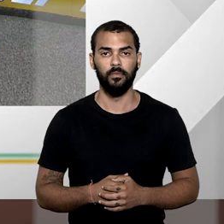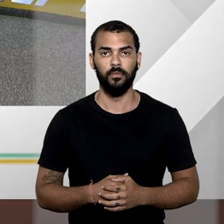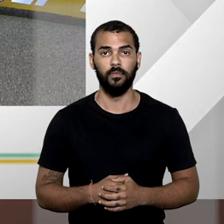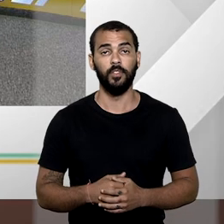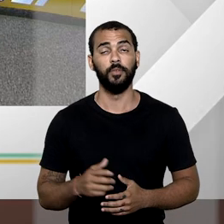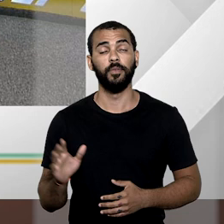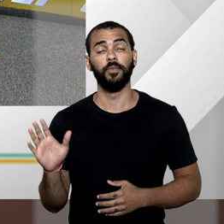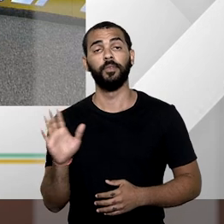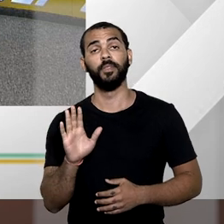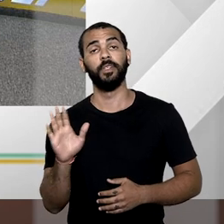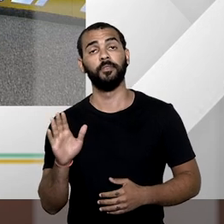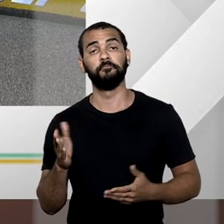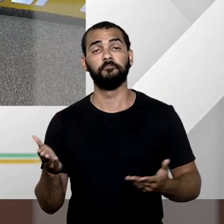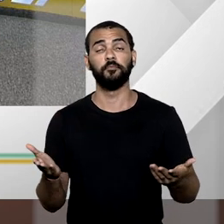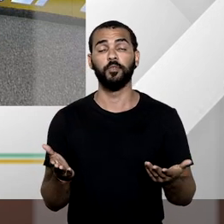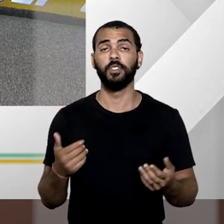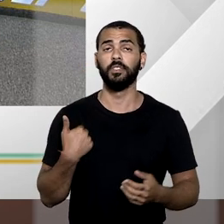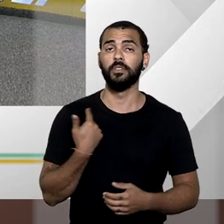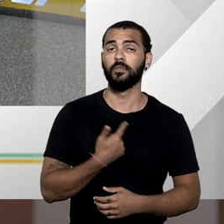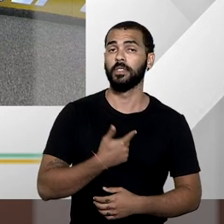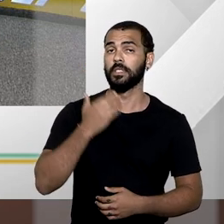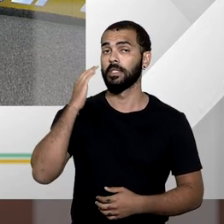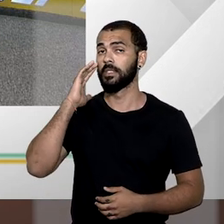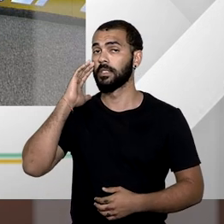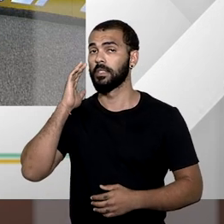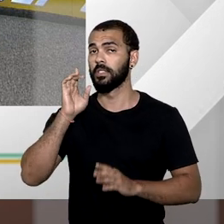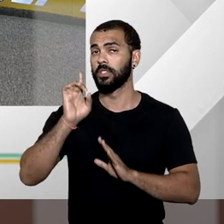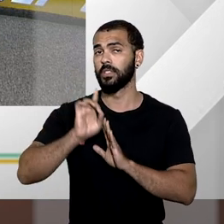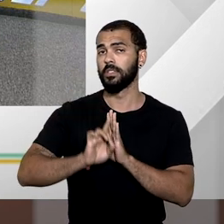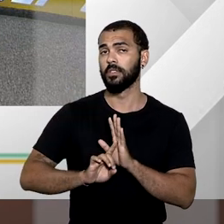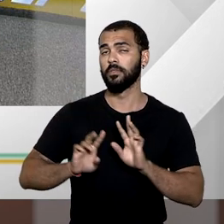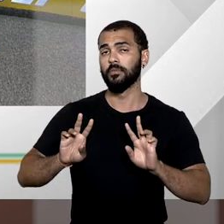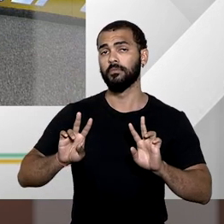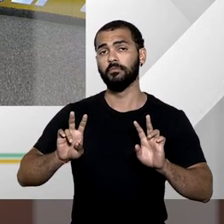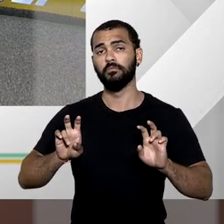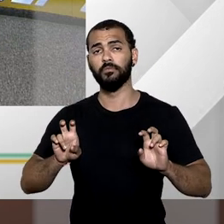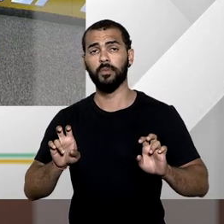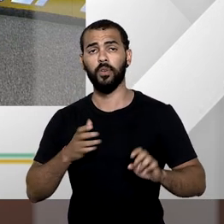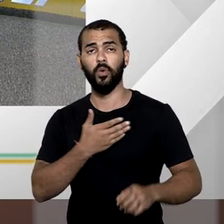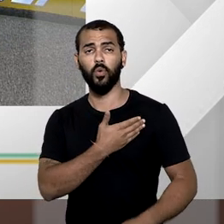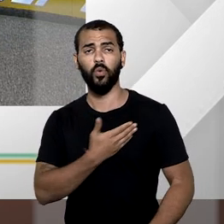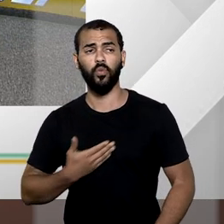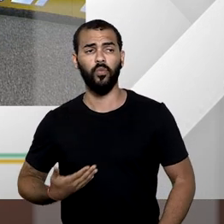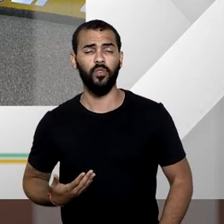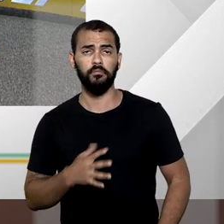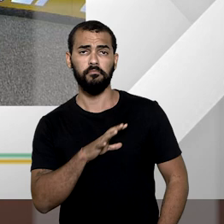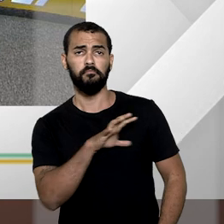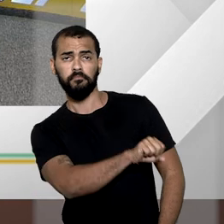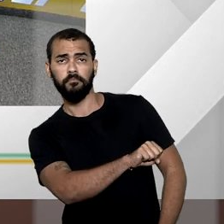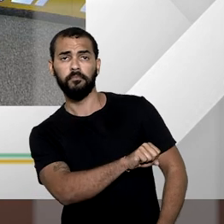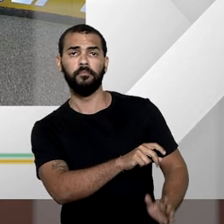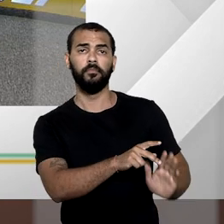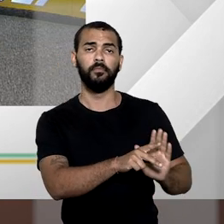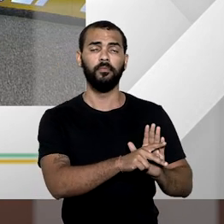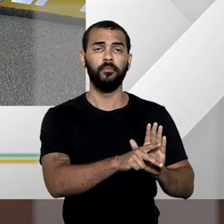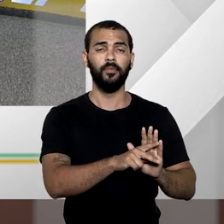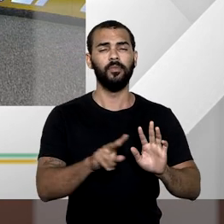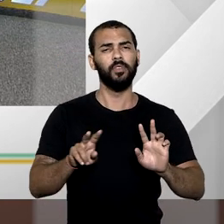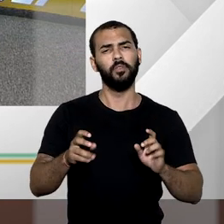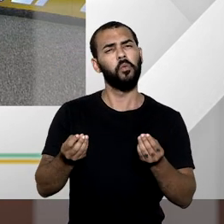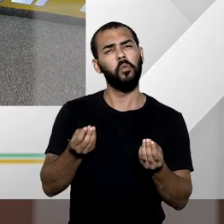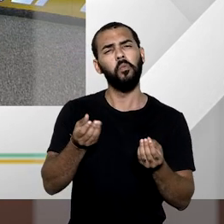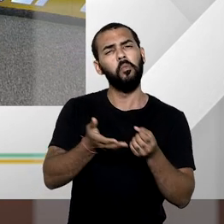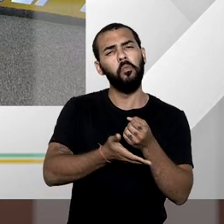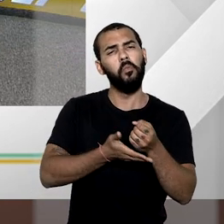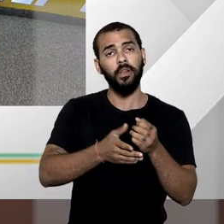Olá, hoje nós vamos entender direito sobre as desapropriações com base nas leis vigentes e na jurisprudência